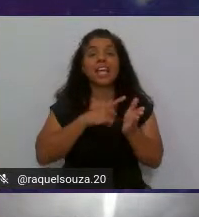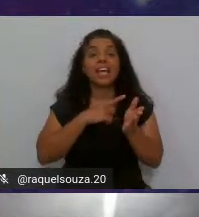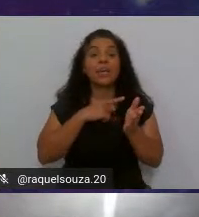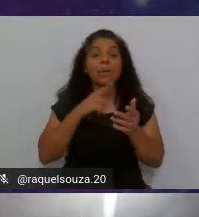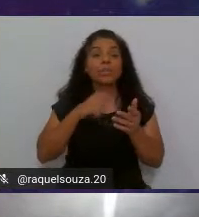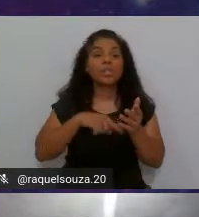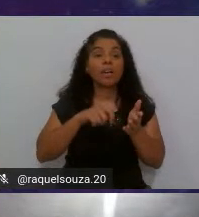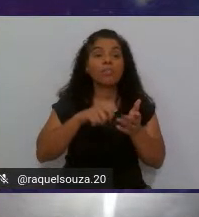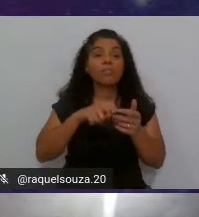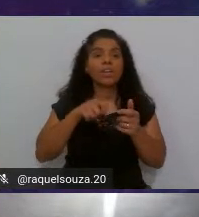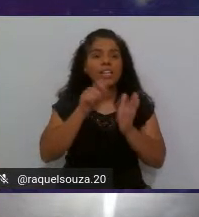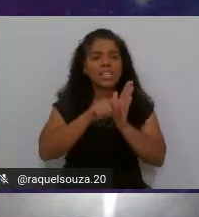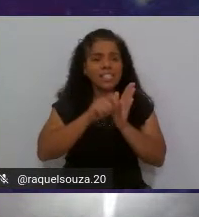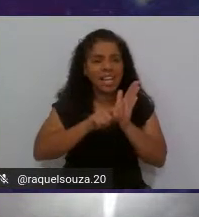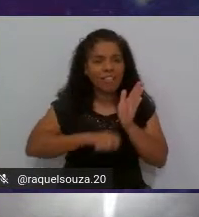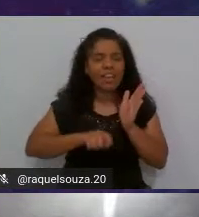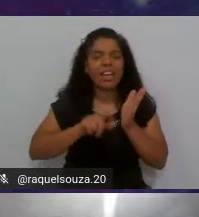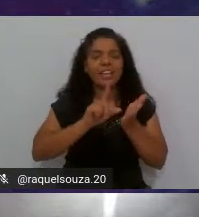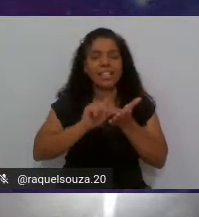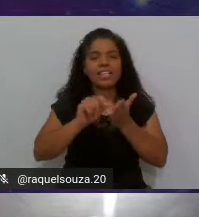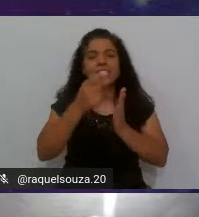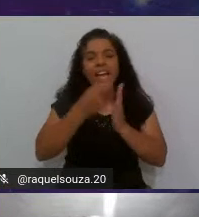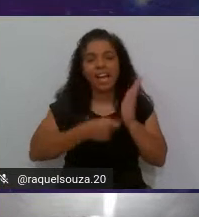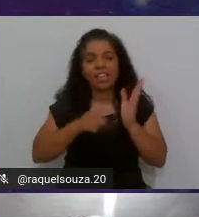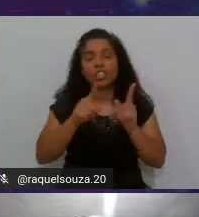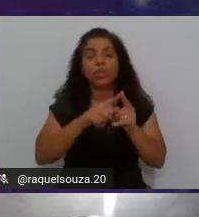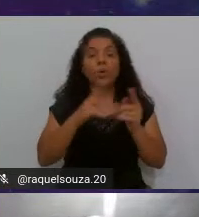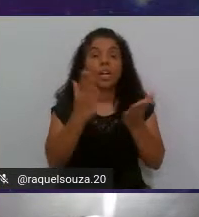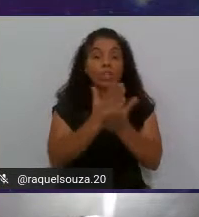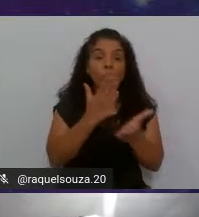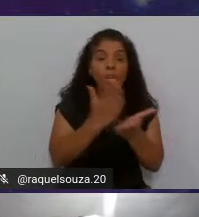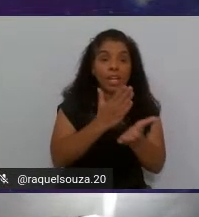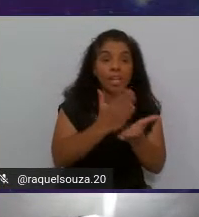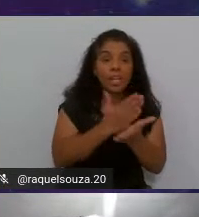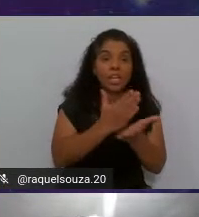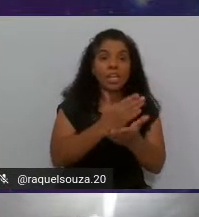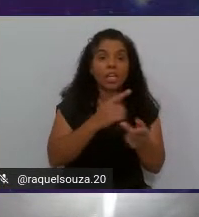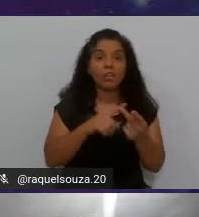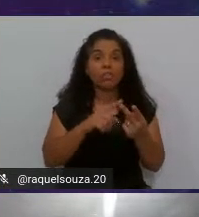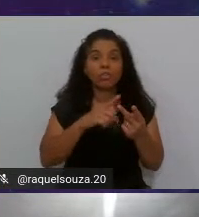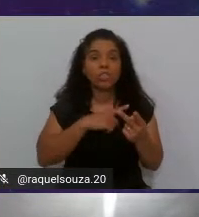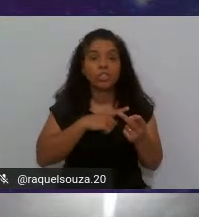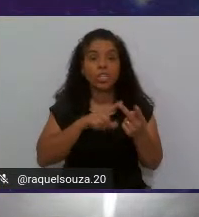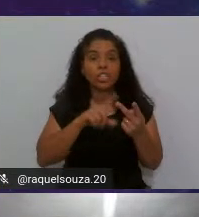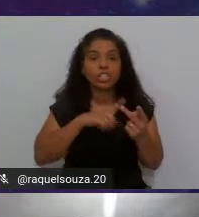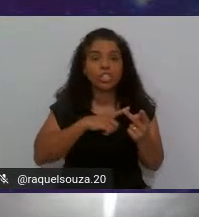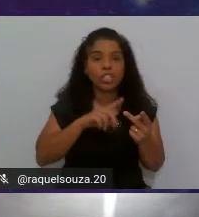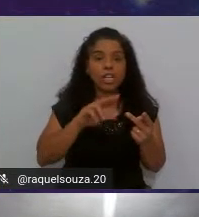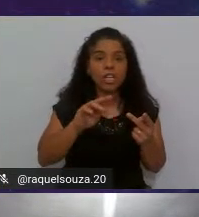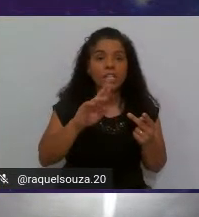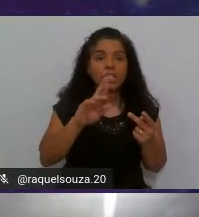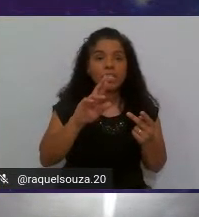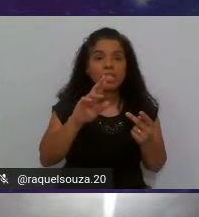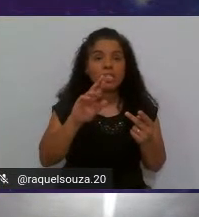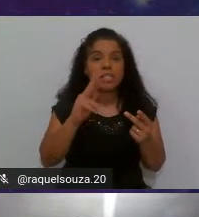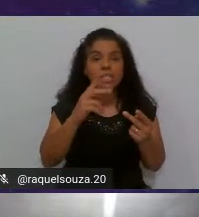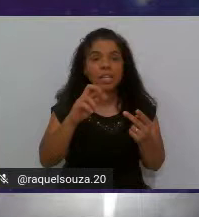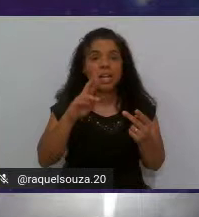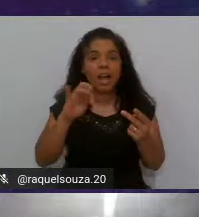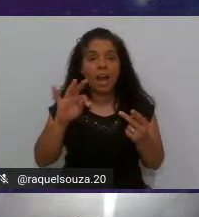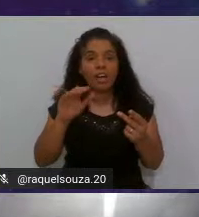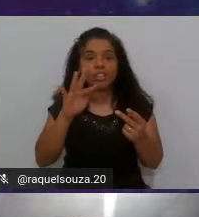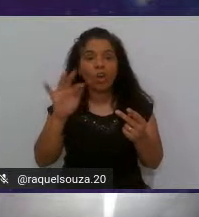escrevendo esse artigo que é do livro The Art of Software Testing de Myers